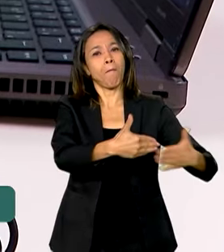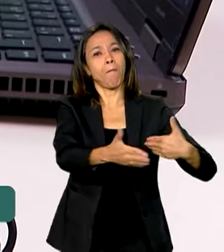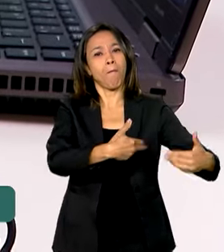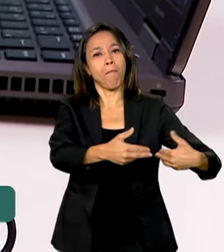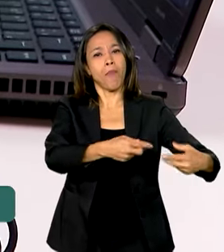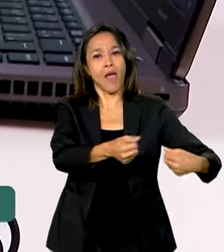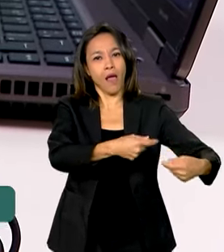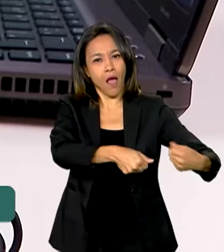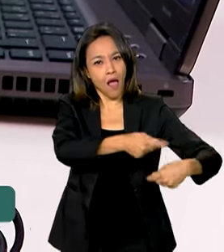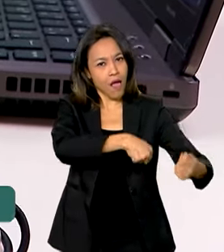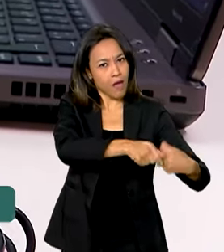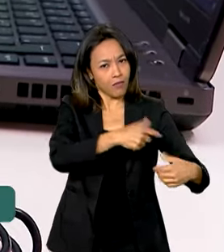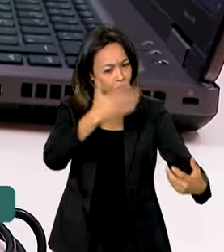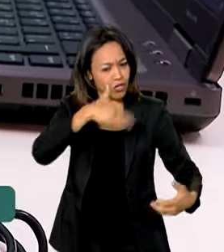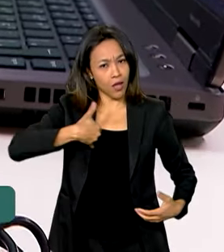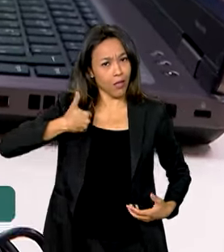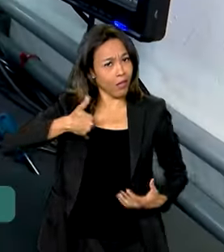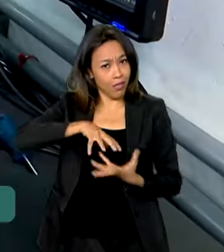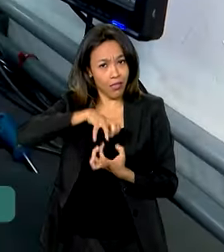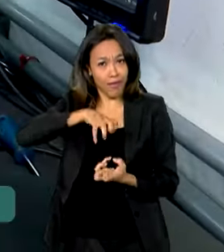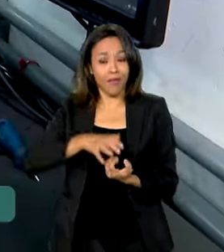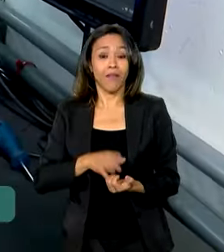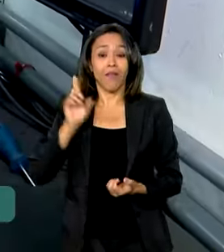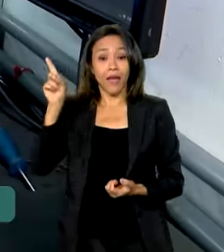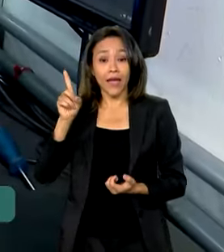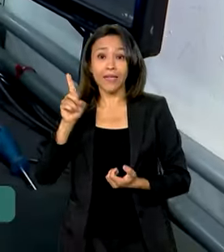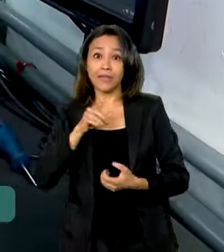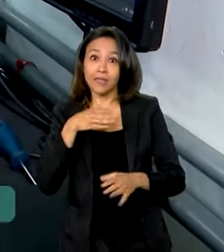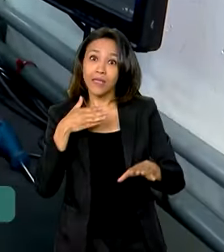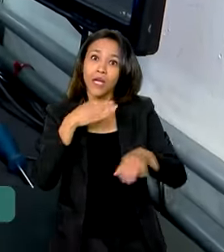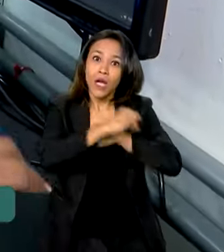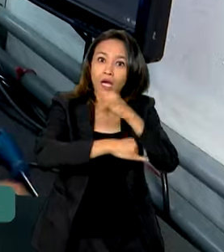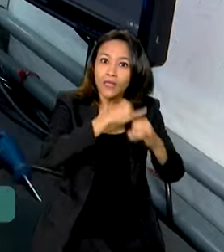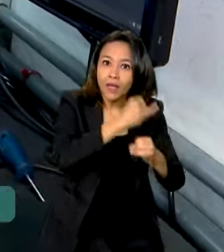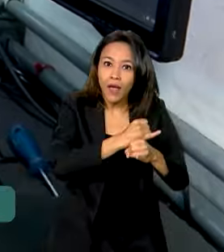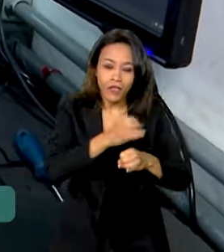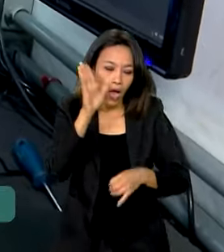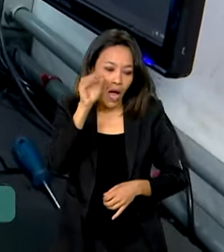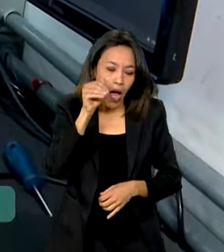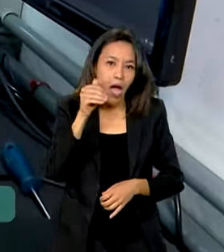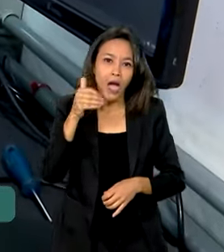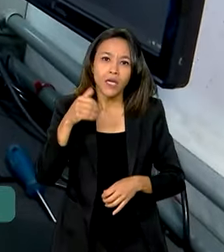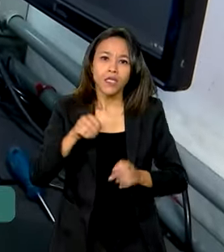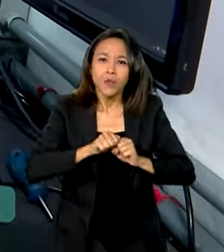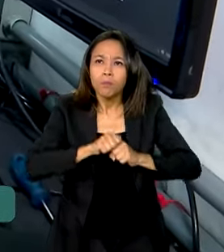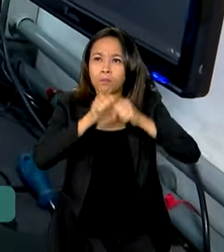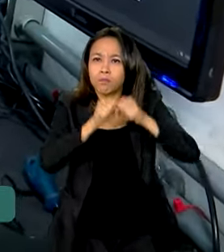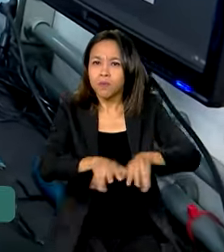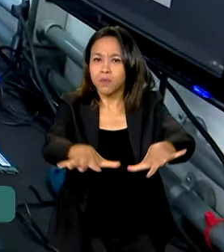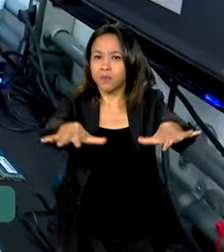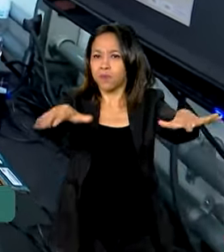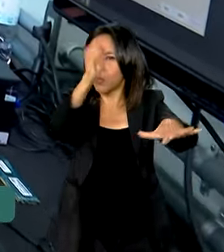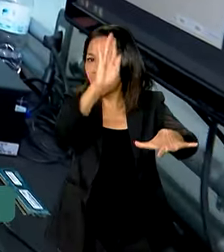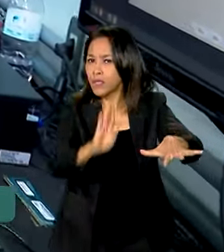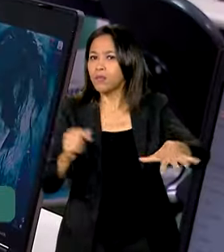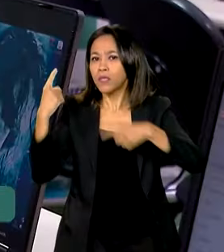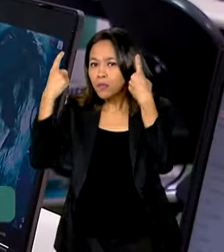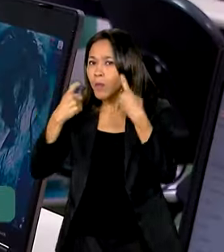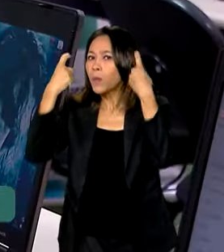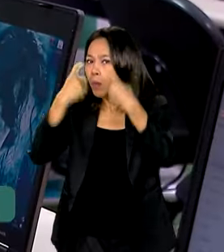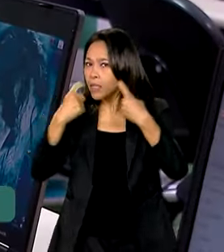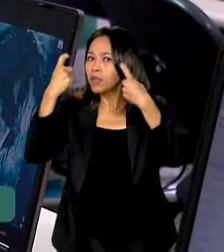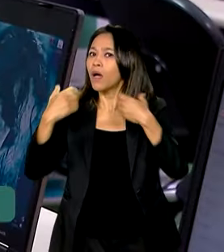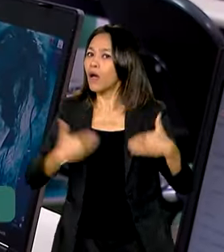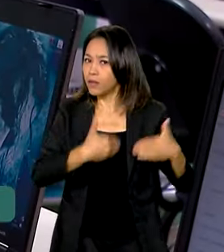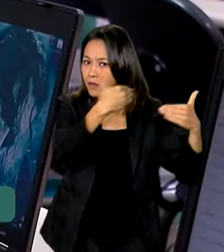digital e a conectividade por todo o Brasil tem sido uma grande preocupação do Ministério das Comunicações. Tanto que o tema